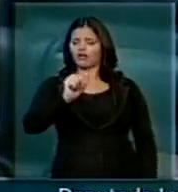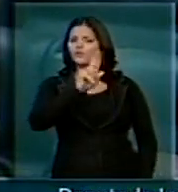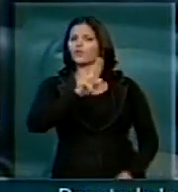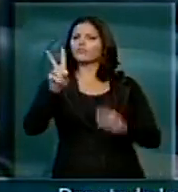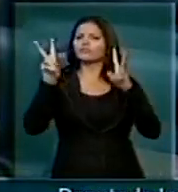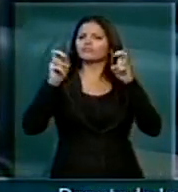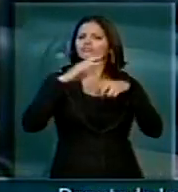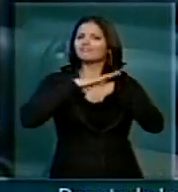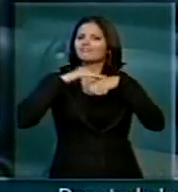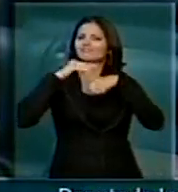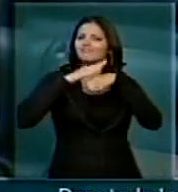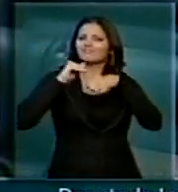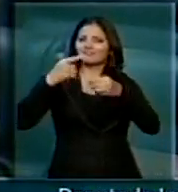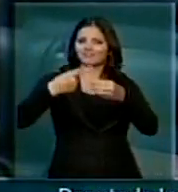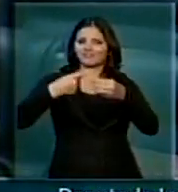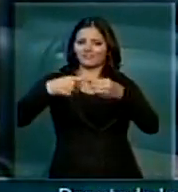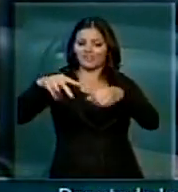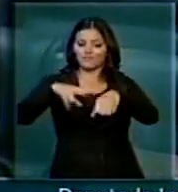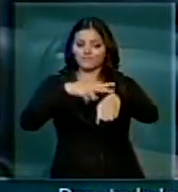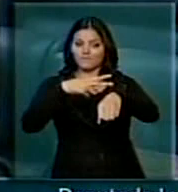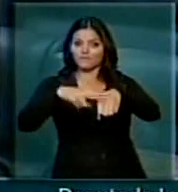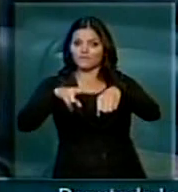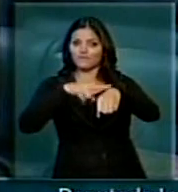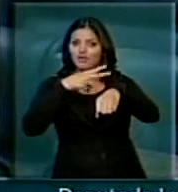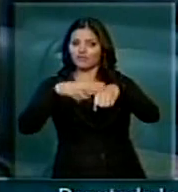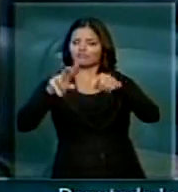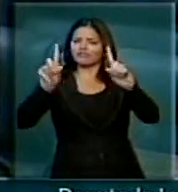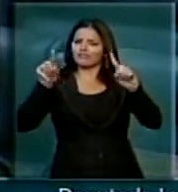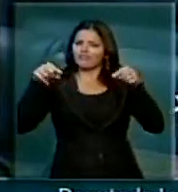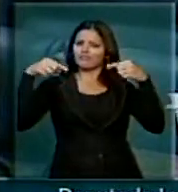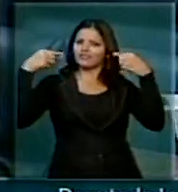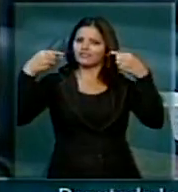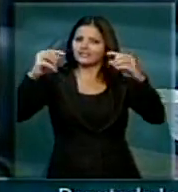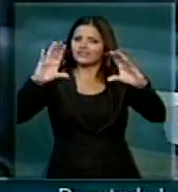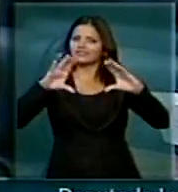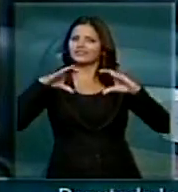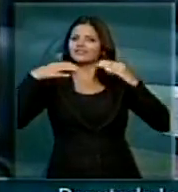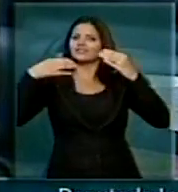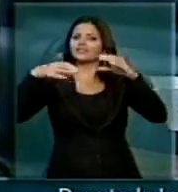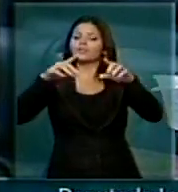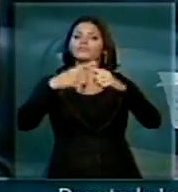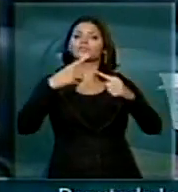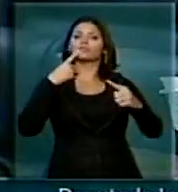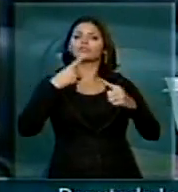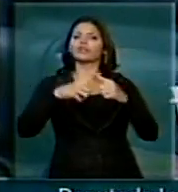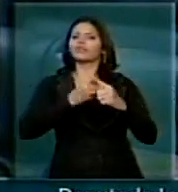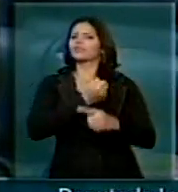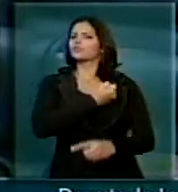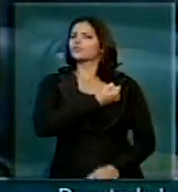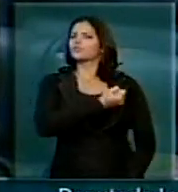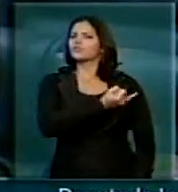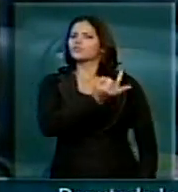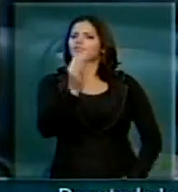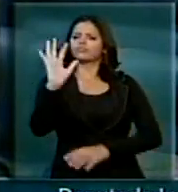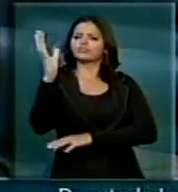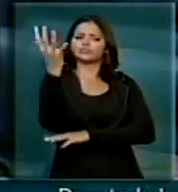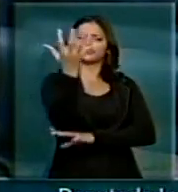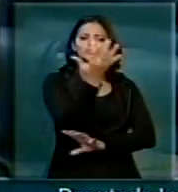de Cidade Verde, Cidade Canção, pela sua grande número de arborização.